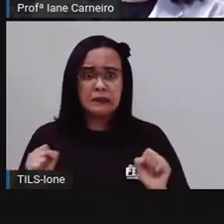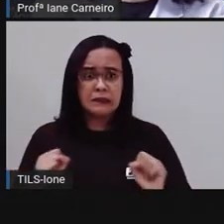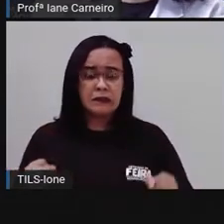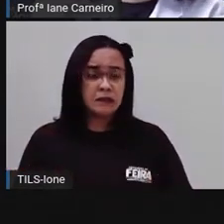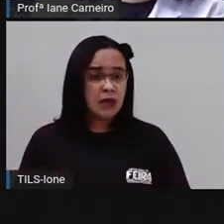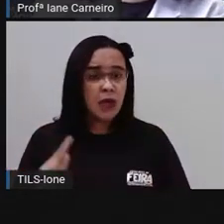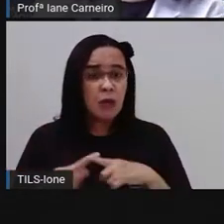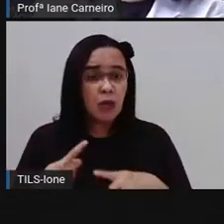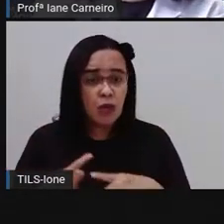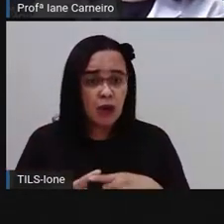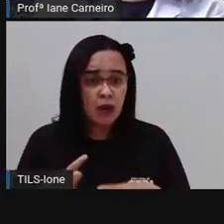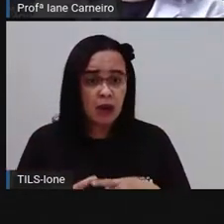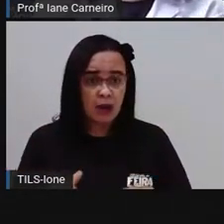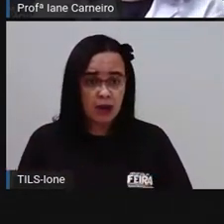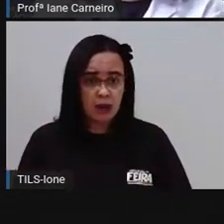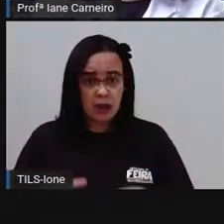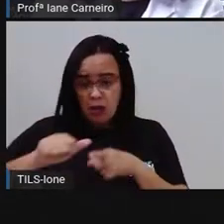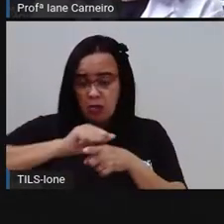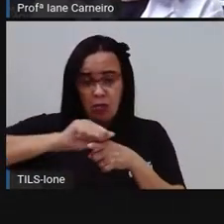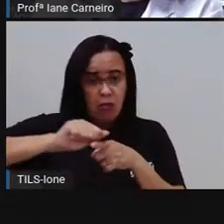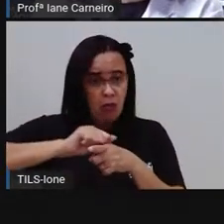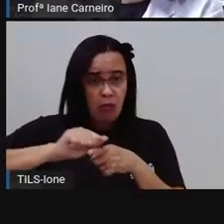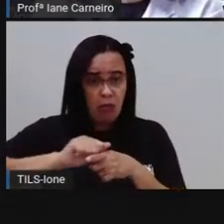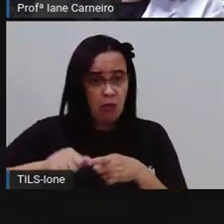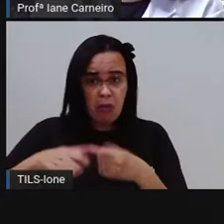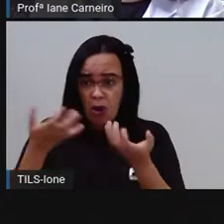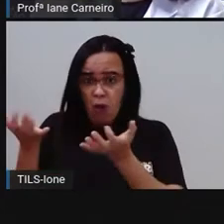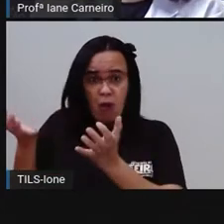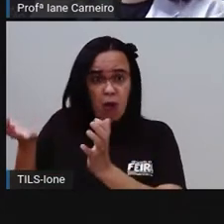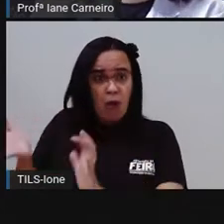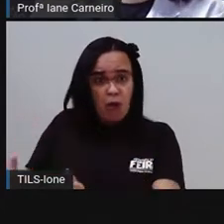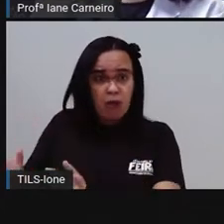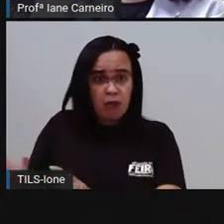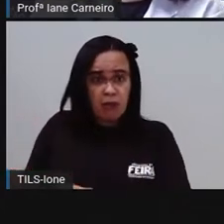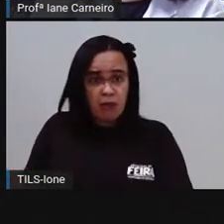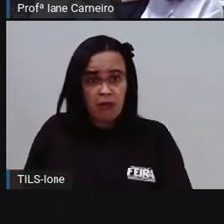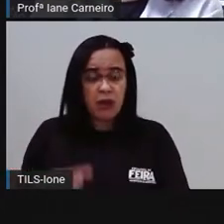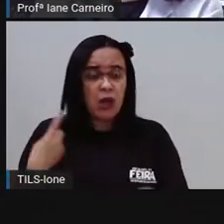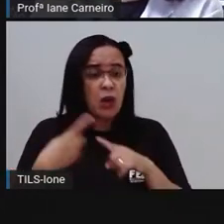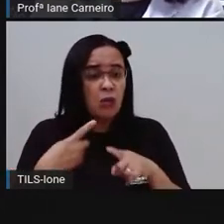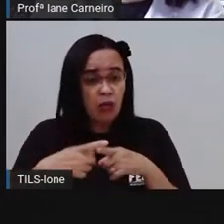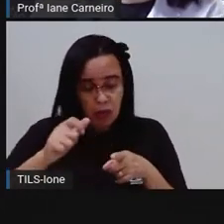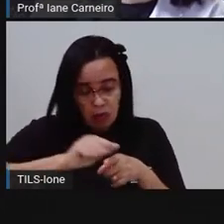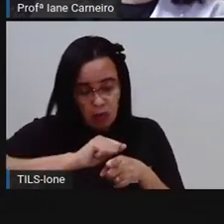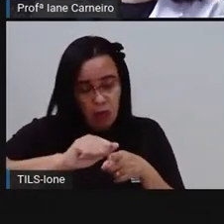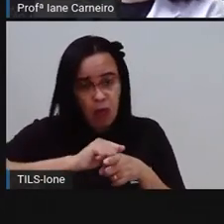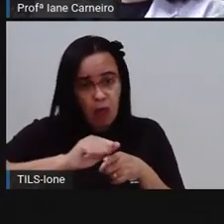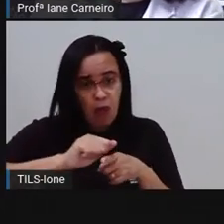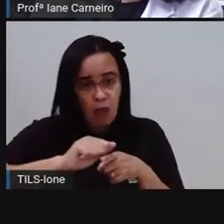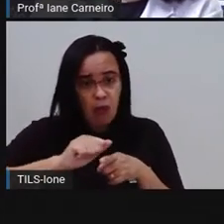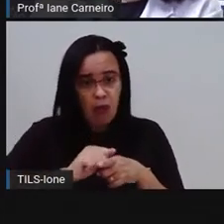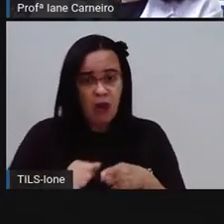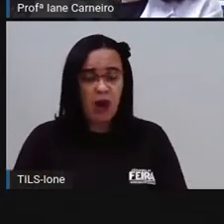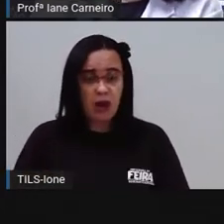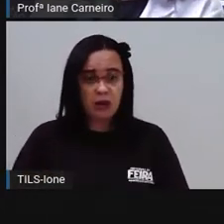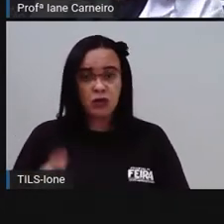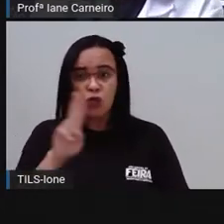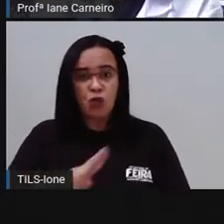Borracha, então, não queria nem ouvir falar. É que borracha só usa quem acabou de errar.